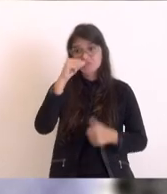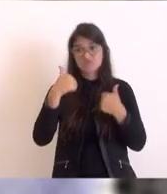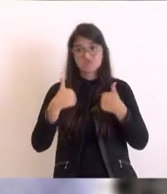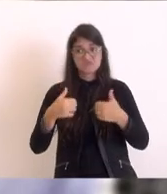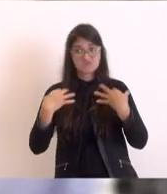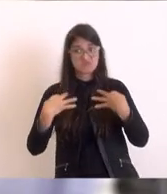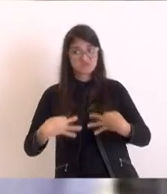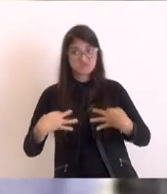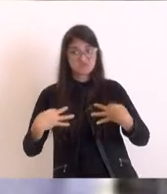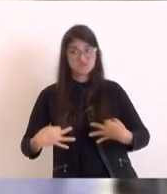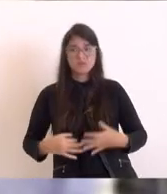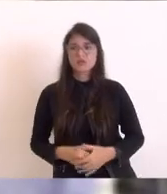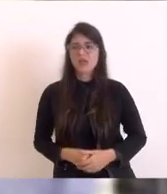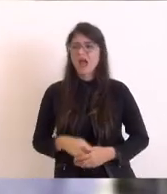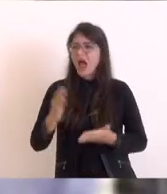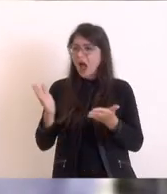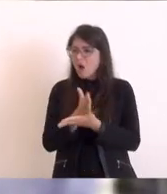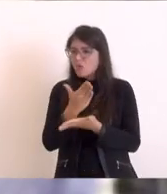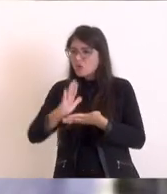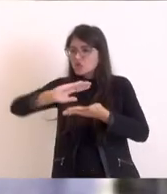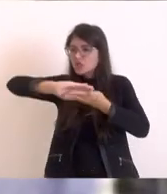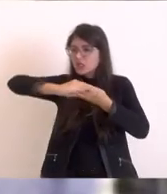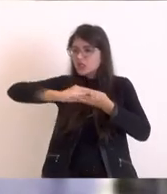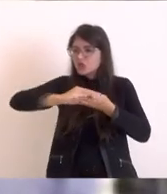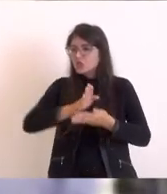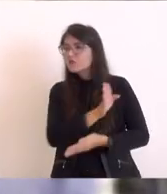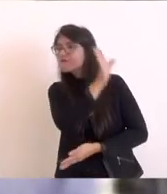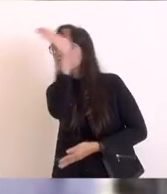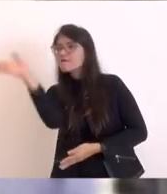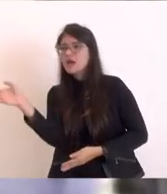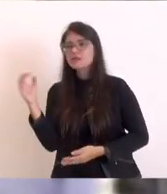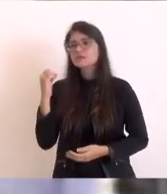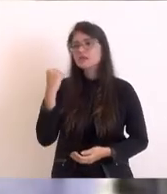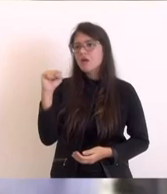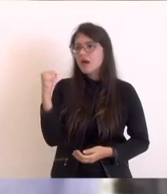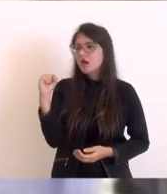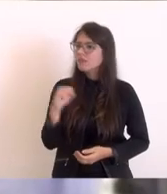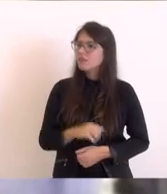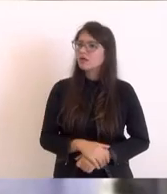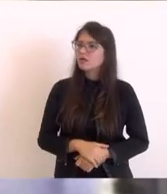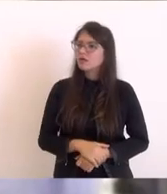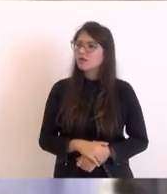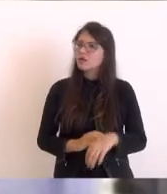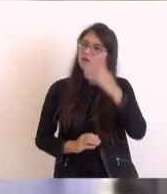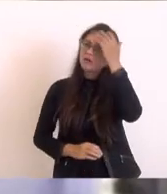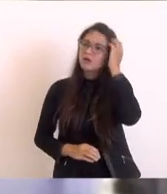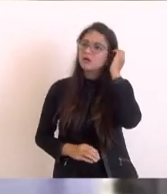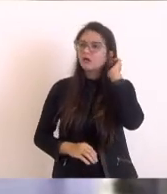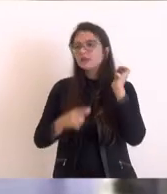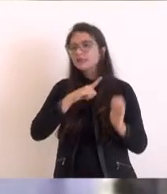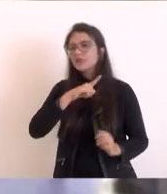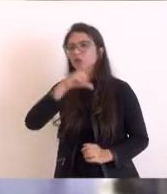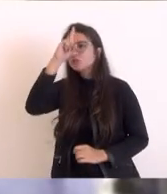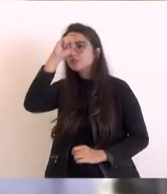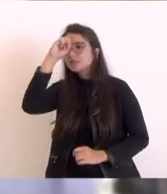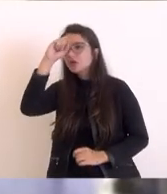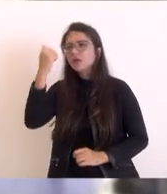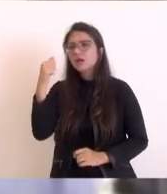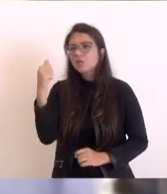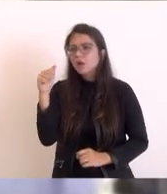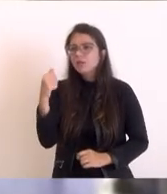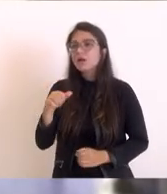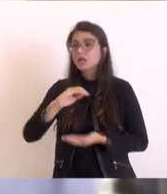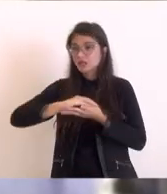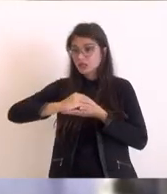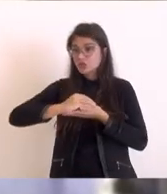que sai para a cena de Rida Azosta para lá. Lá em Saquarema, nós já temos um hospital em Araruama, Rida Azosta, tinha aquele hospital